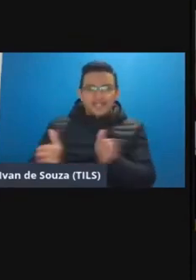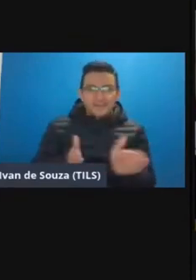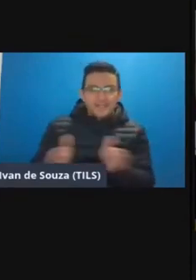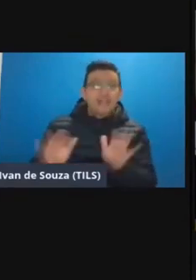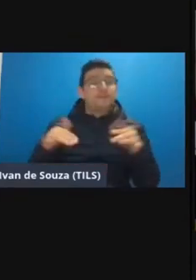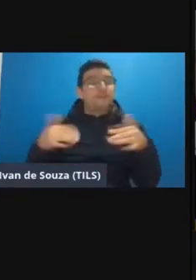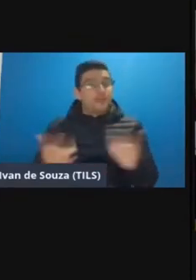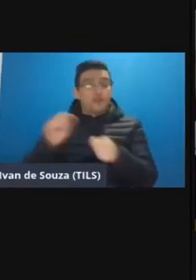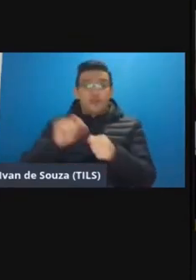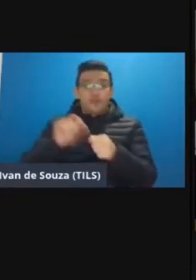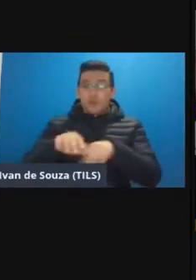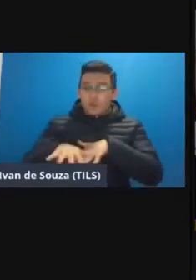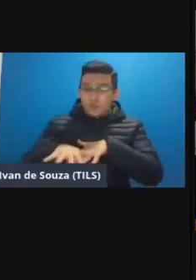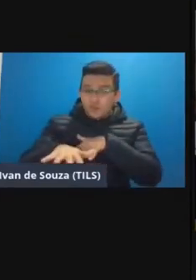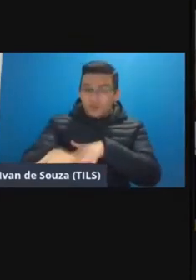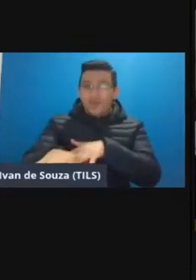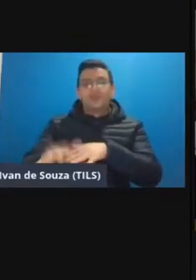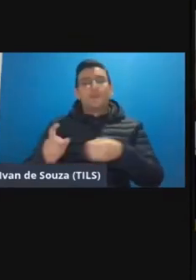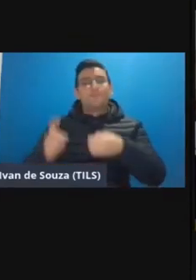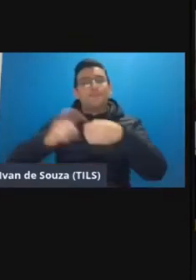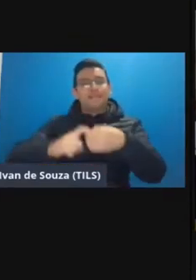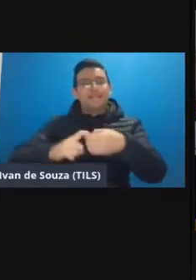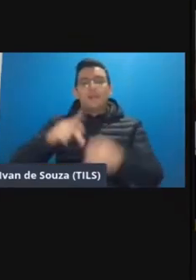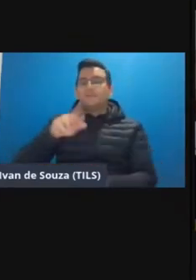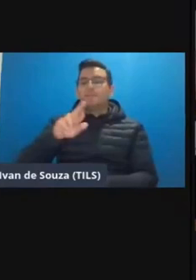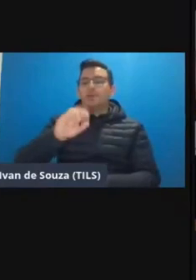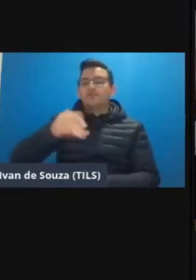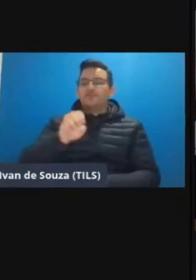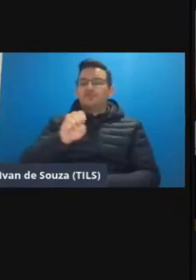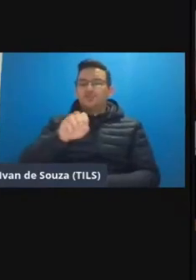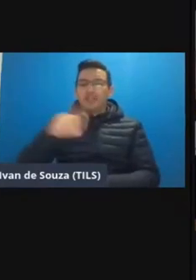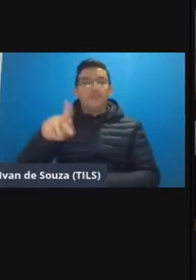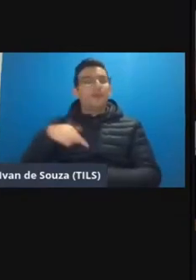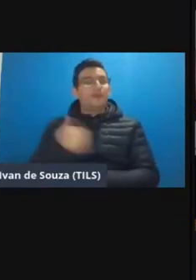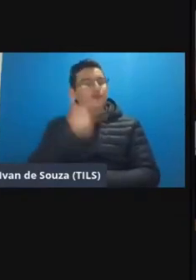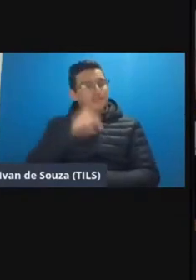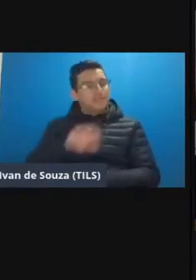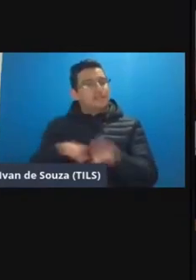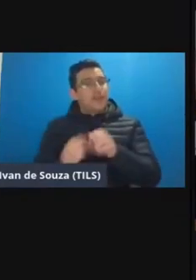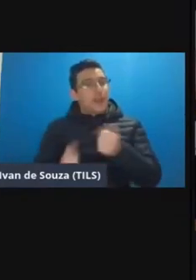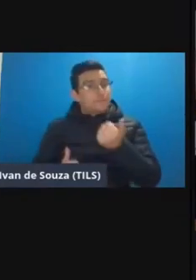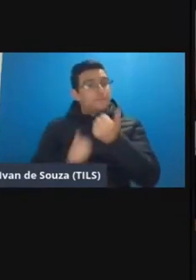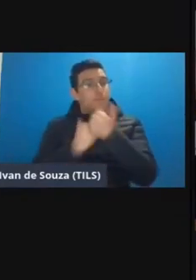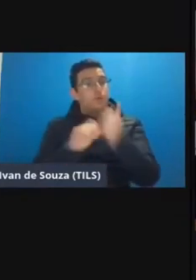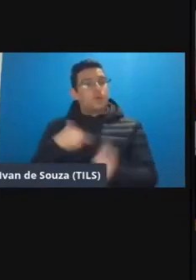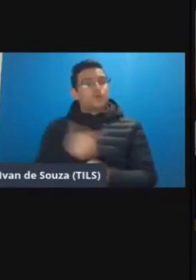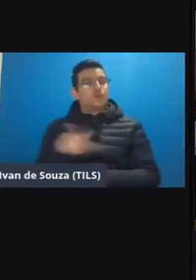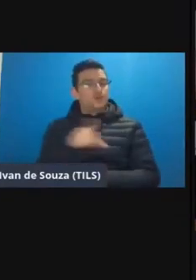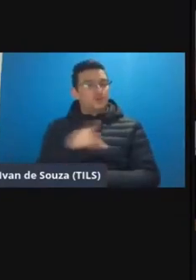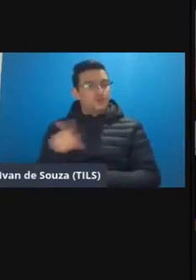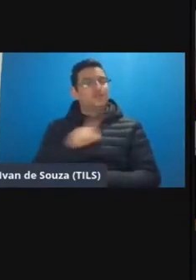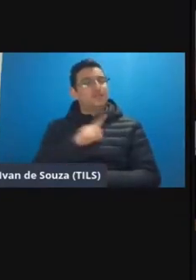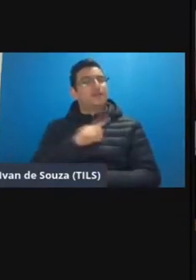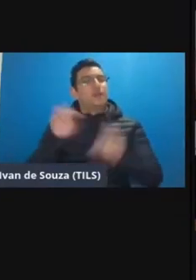foi feito todo um movimento em parceria com o projeto né para que nós pudéssemos também dar esse apoio aos nossos docentes e aí nós